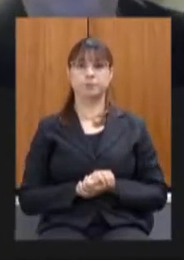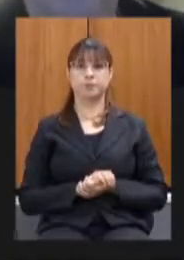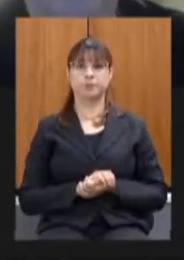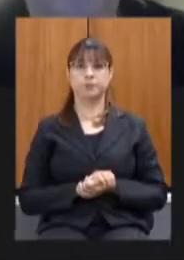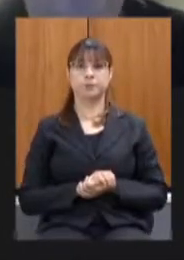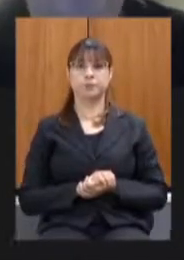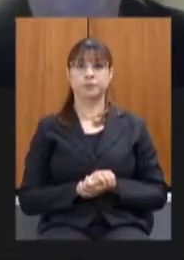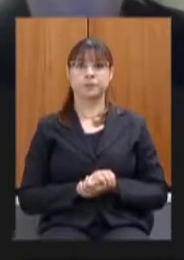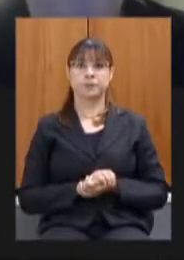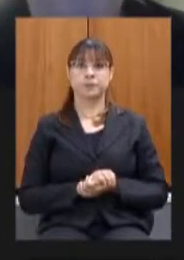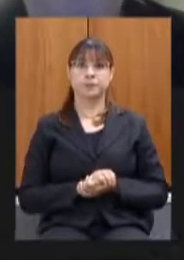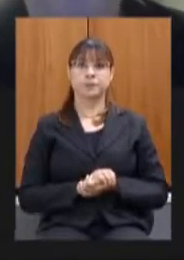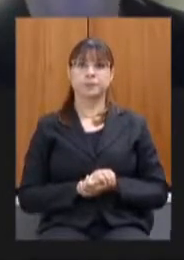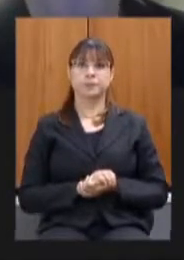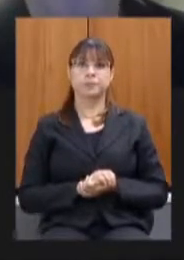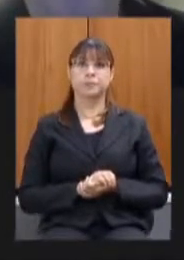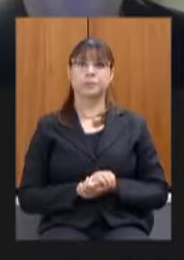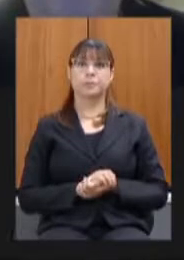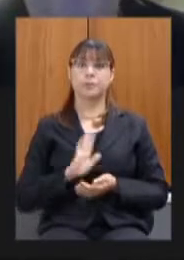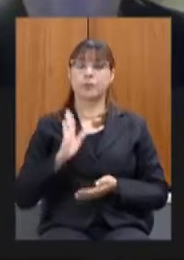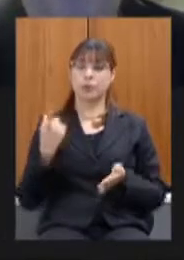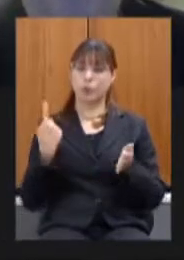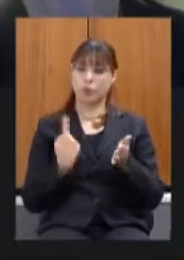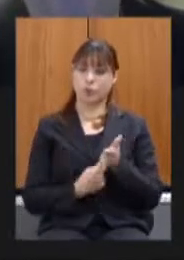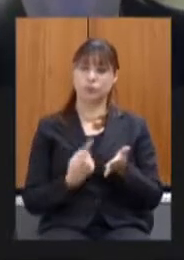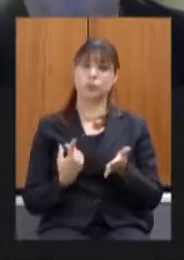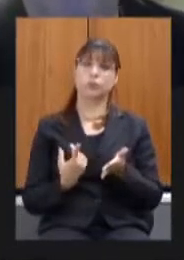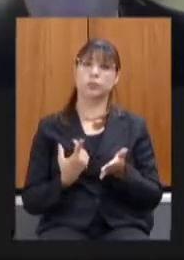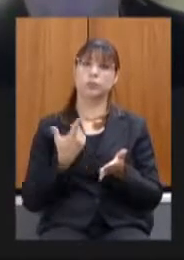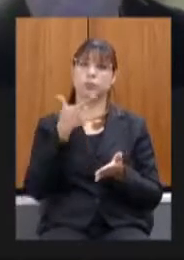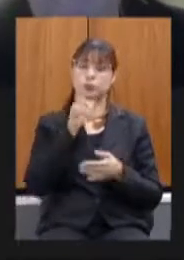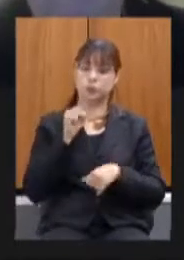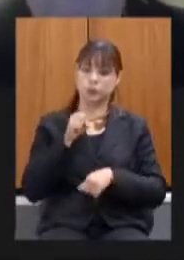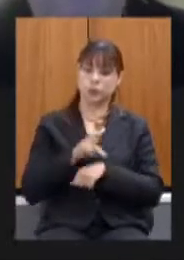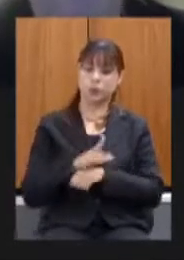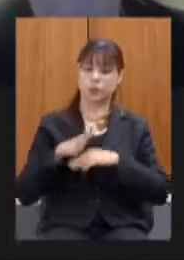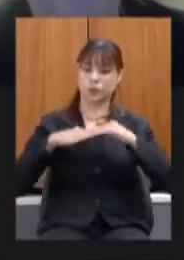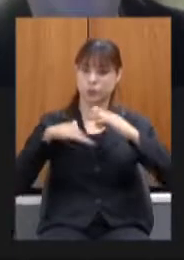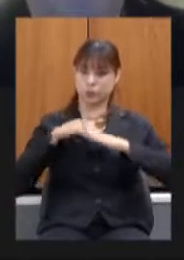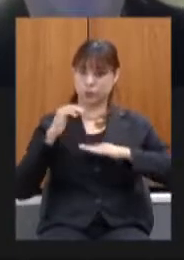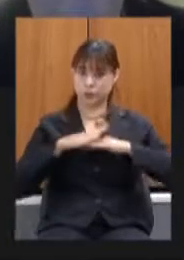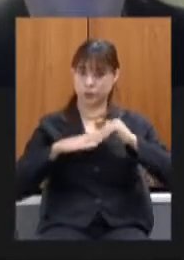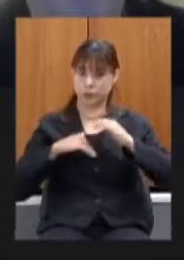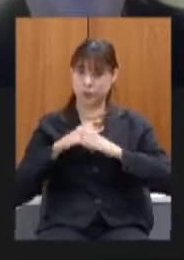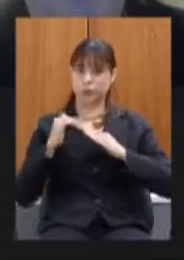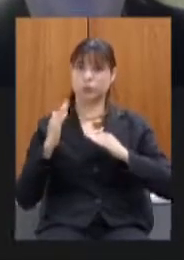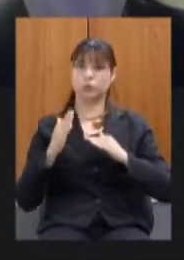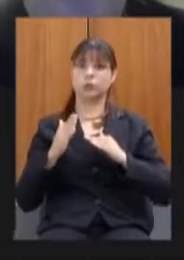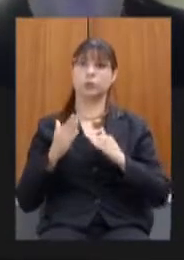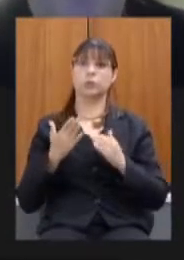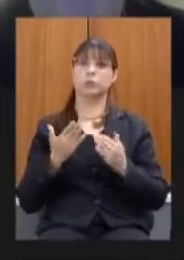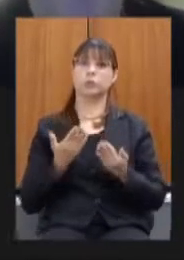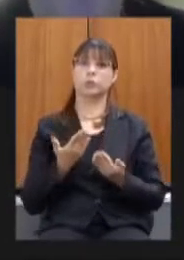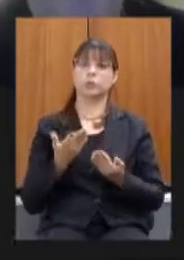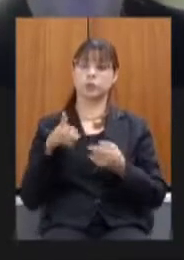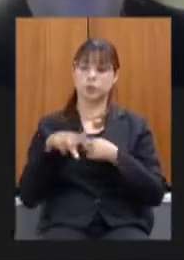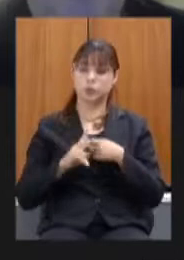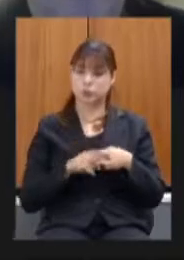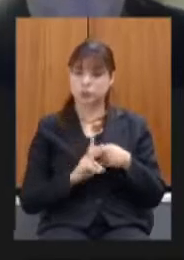já foi celebrada acordo judicial para a contratação de profissionais para atuarem na reparação